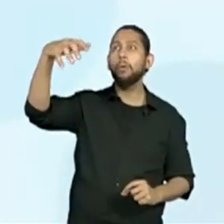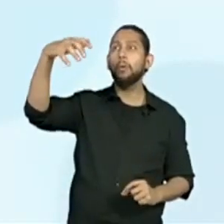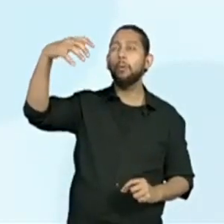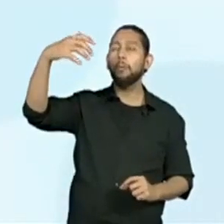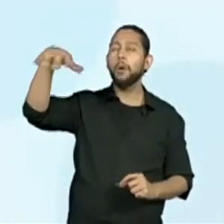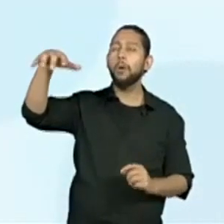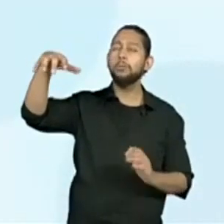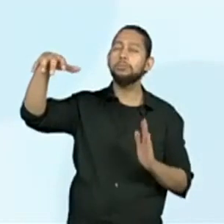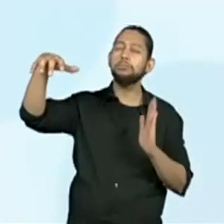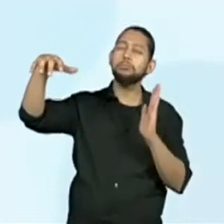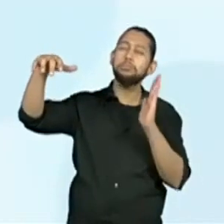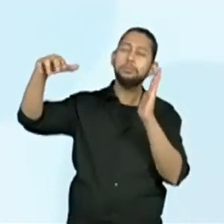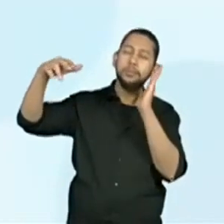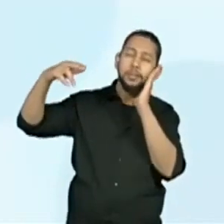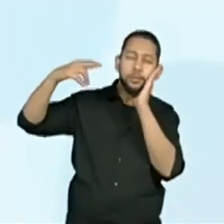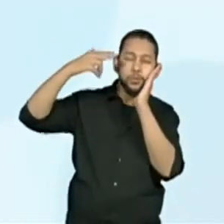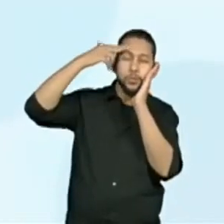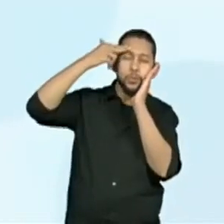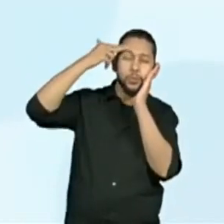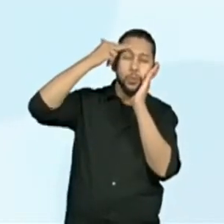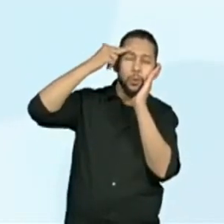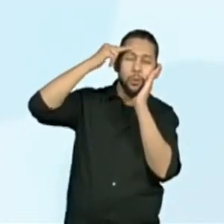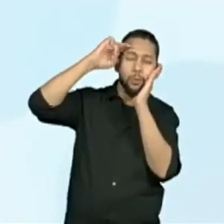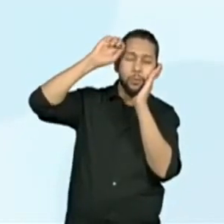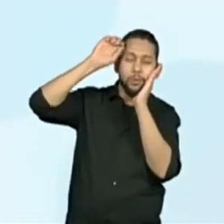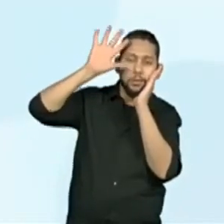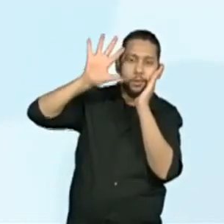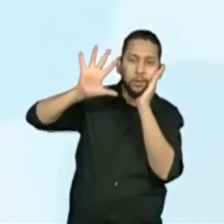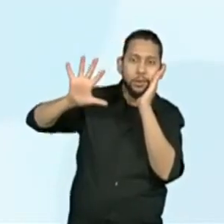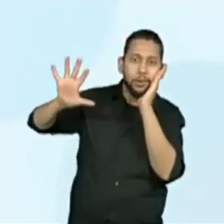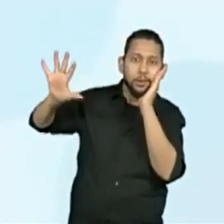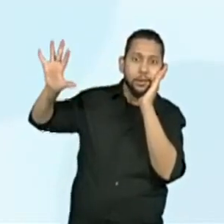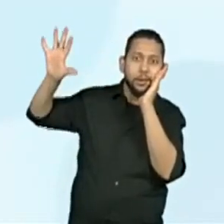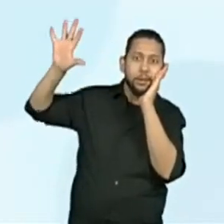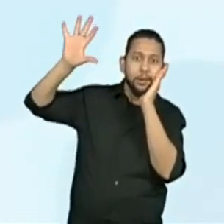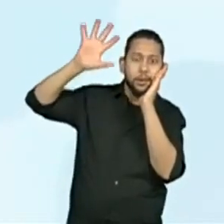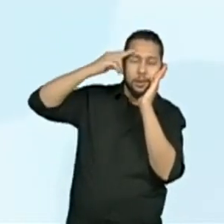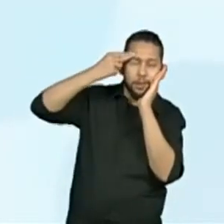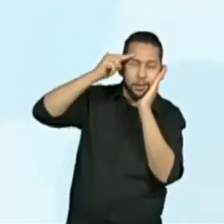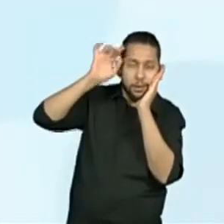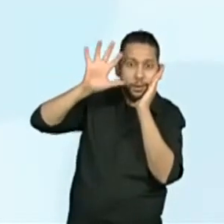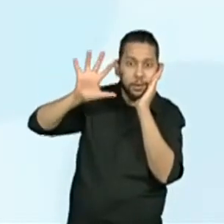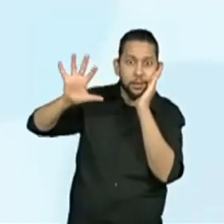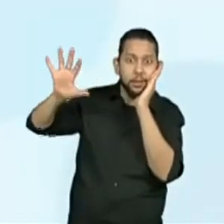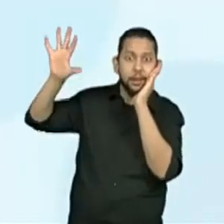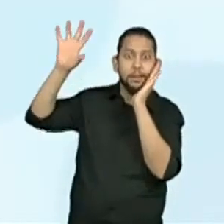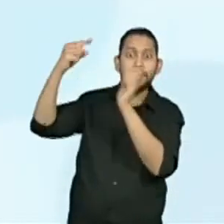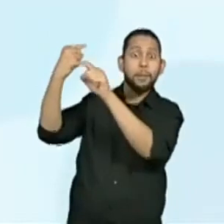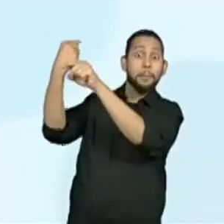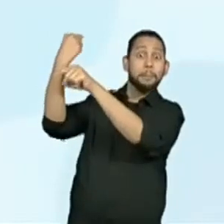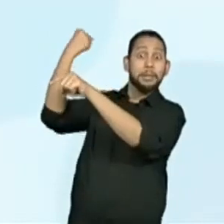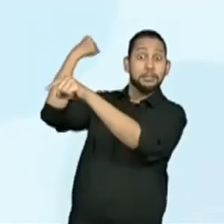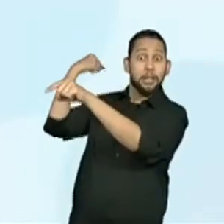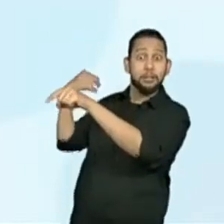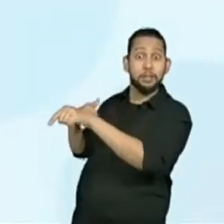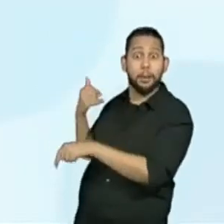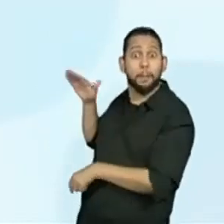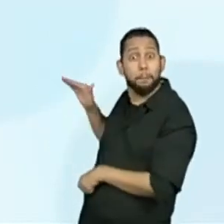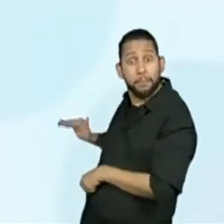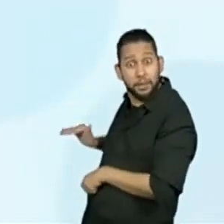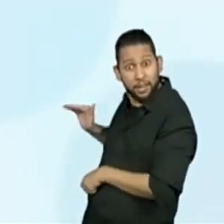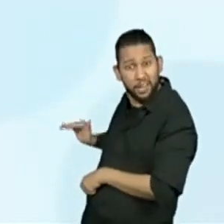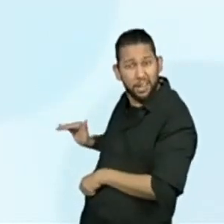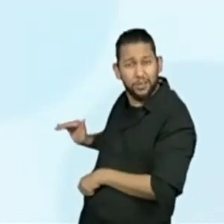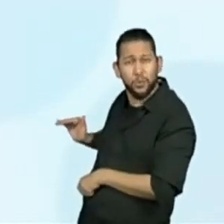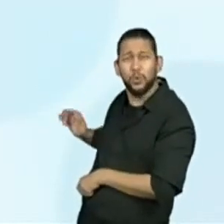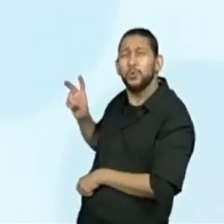Ele percebe que a inconsciência e a felicidade que experimentou na sua infância não poderão